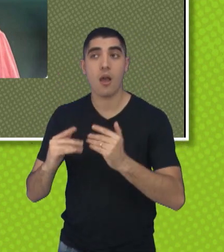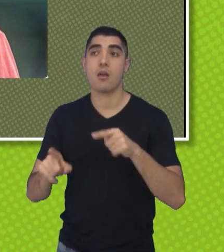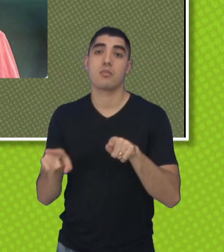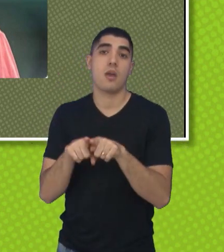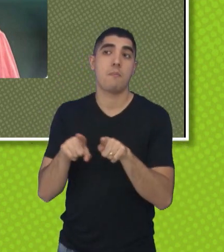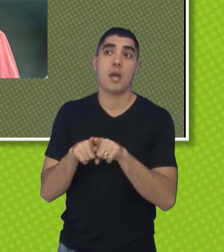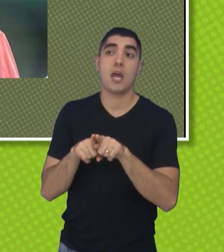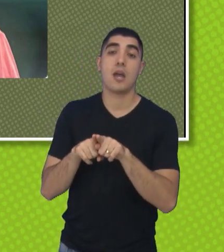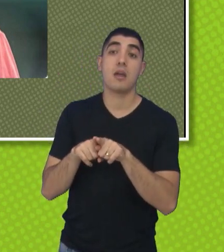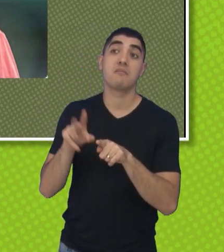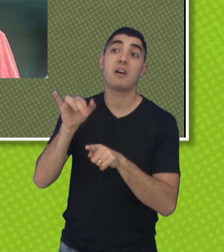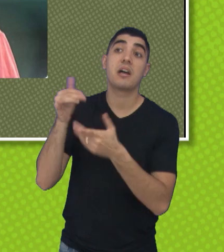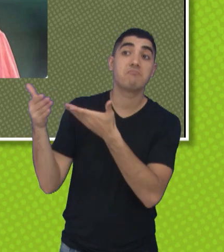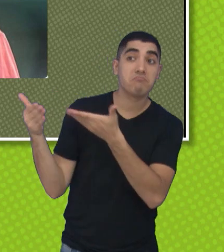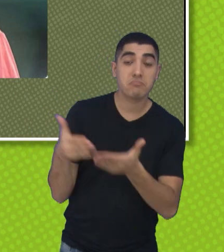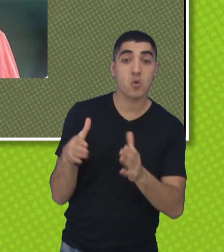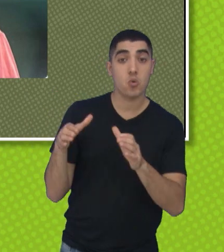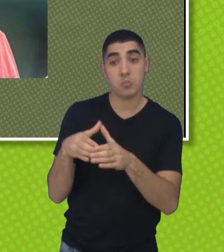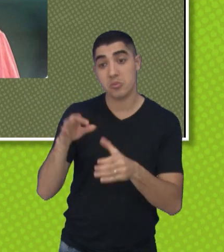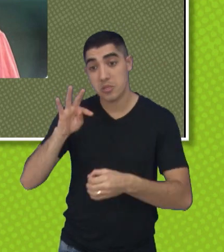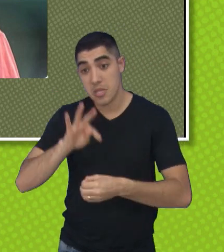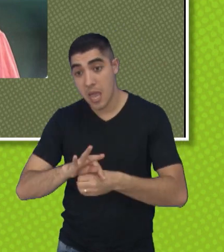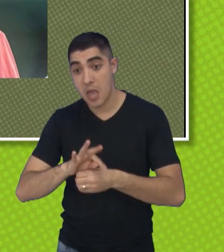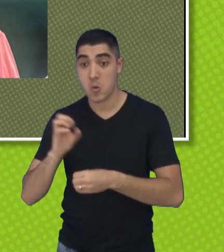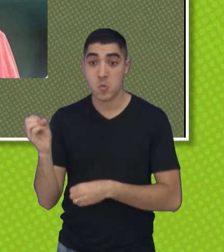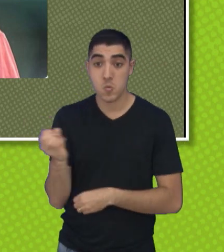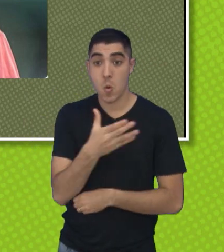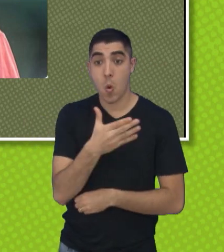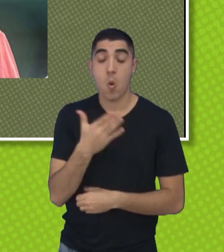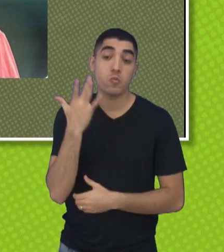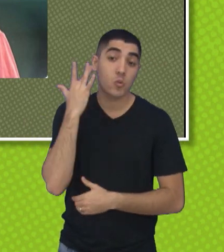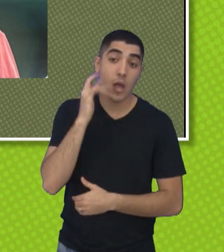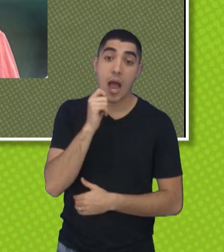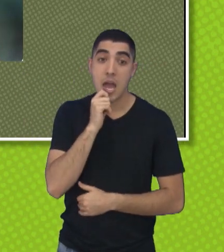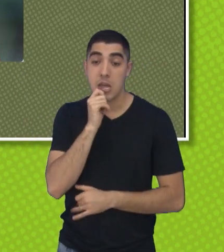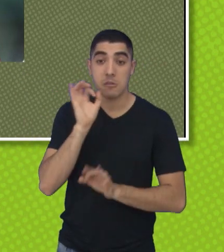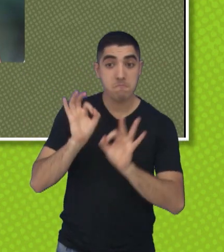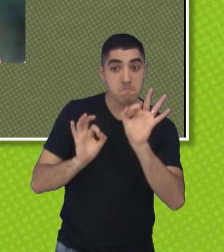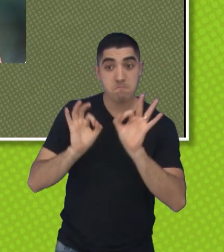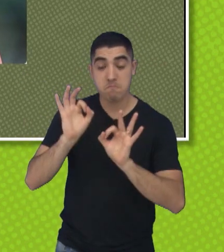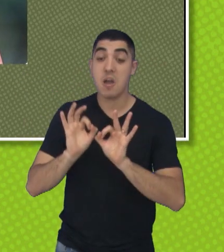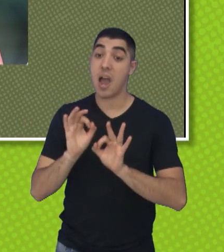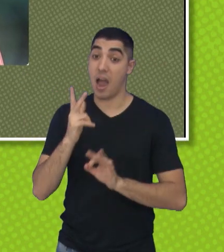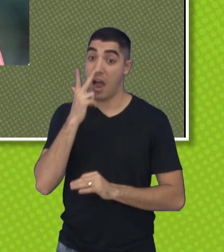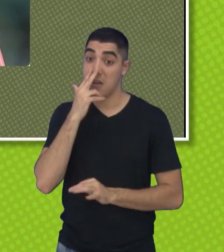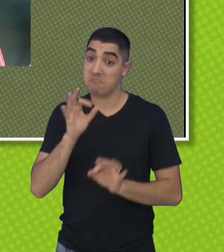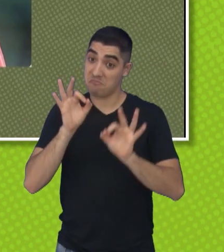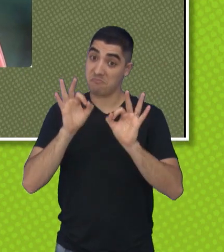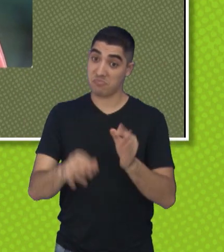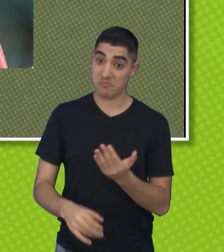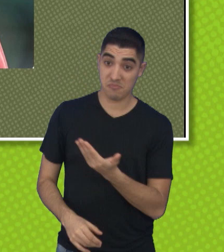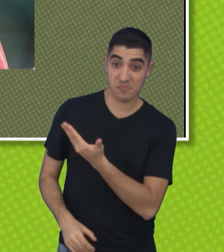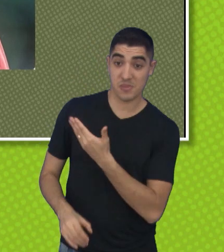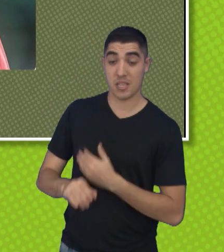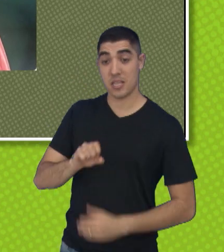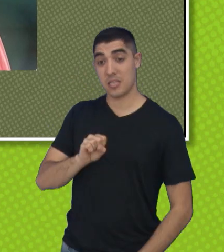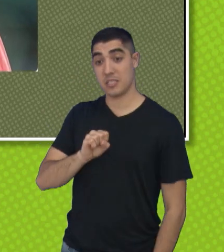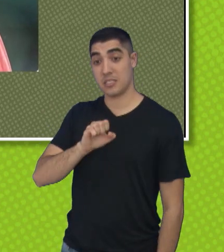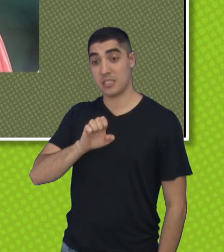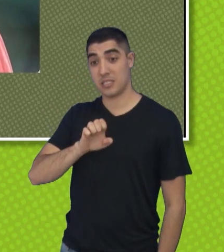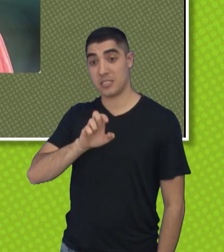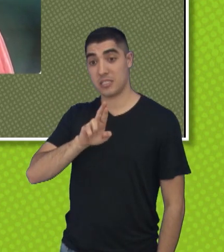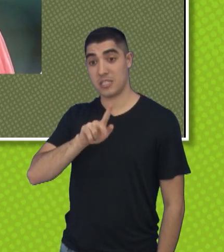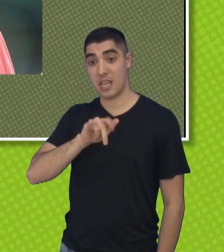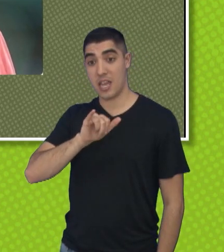se vai ficar com a comissão técnica, que está aqui, ele vai trazer comissão técnica, inteira de lá, são detalhes, que acontecem, nesse tipo de